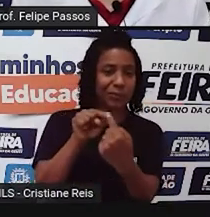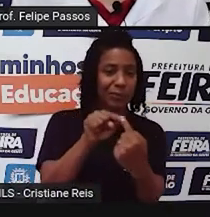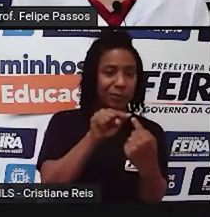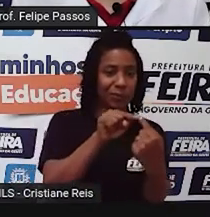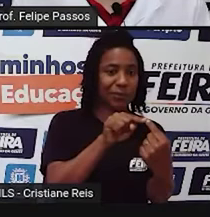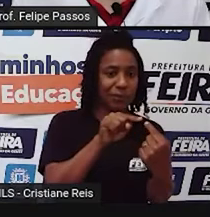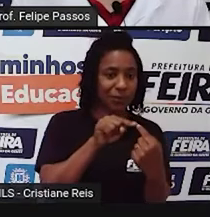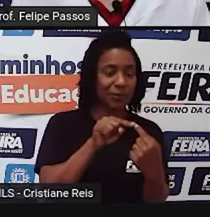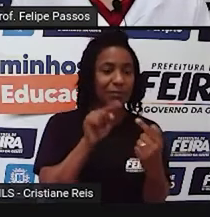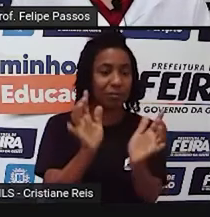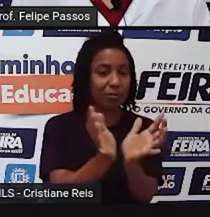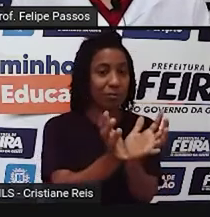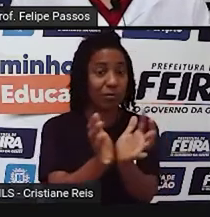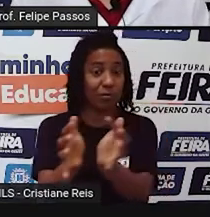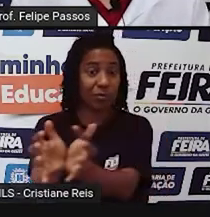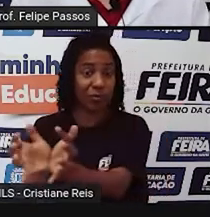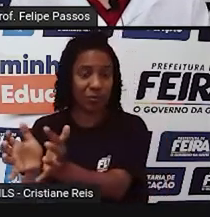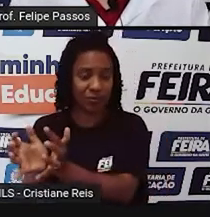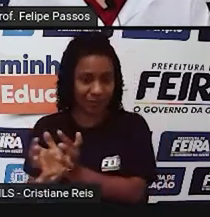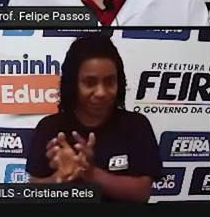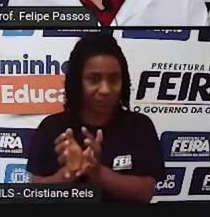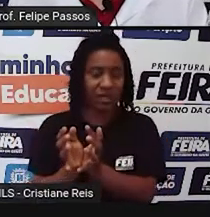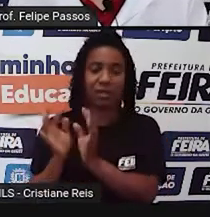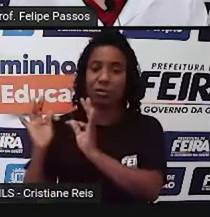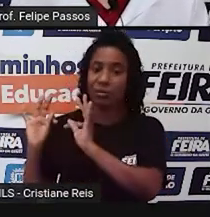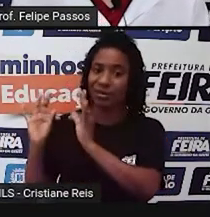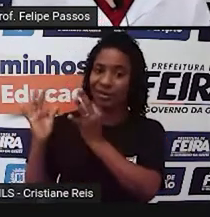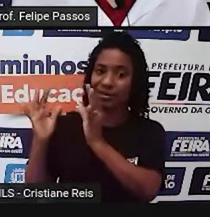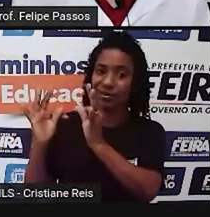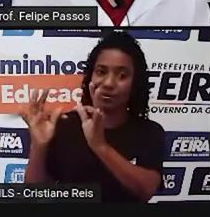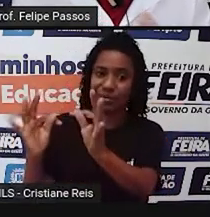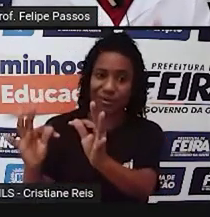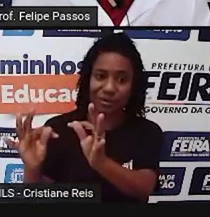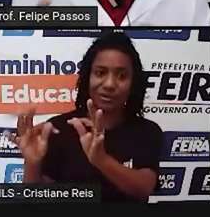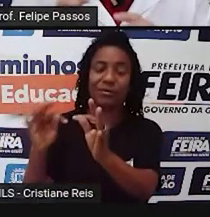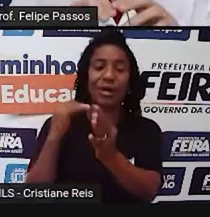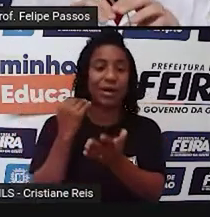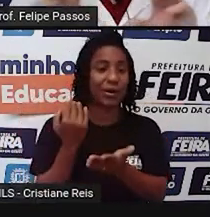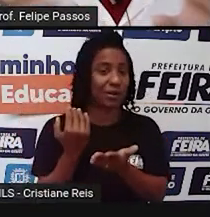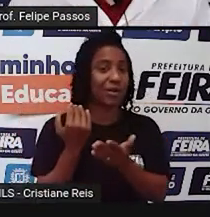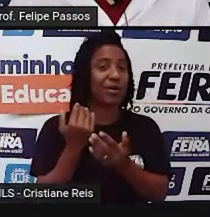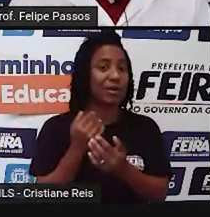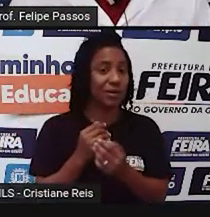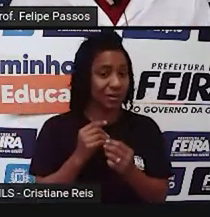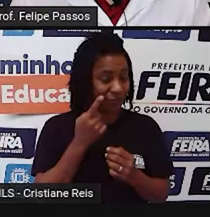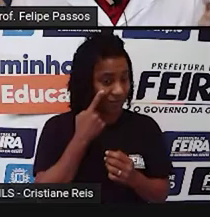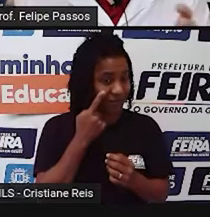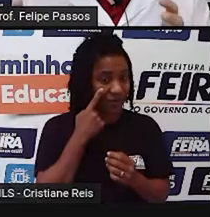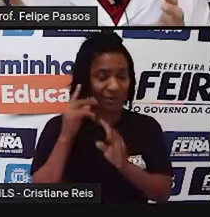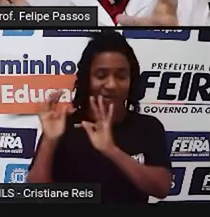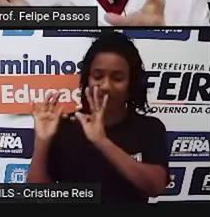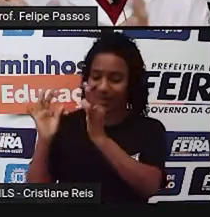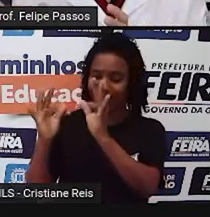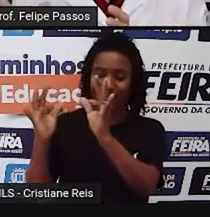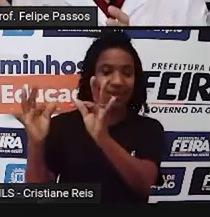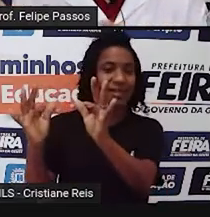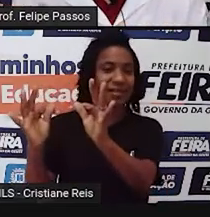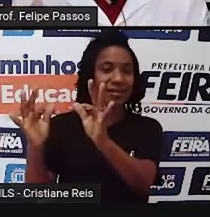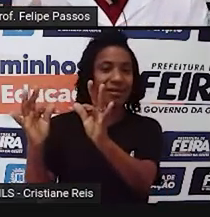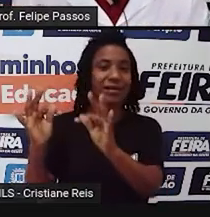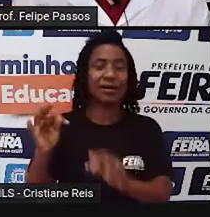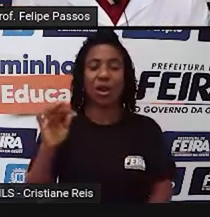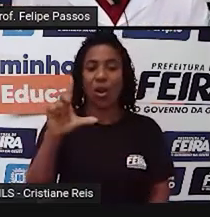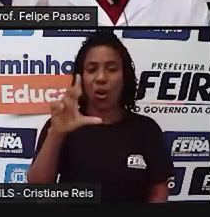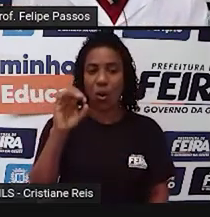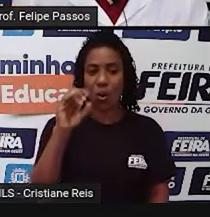particular. Então, tecnologia é o estudo, se a gente quebrar essa palavra, logia